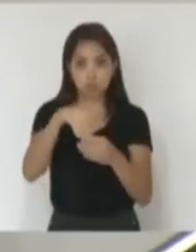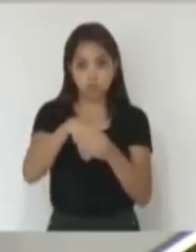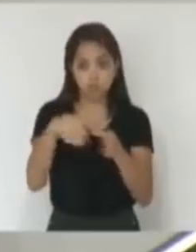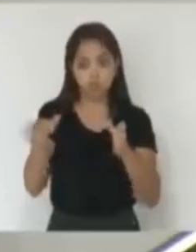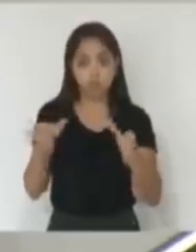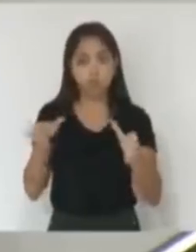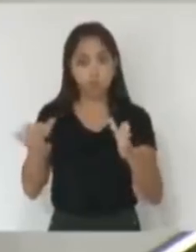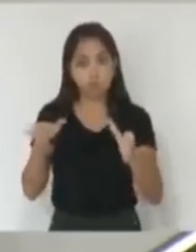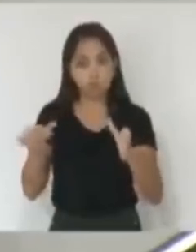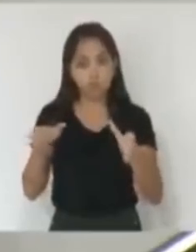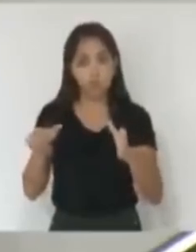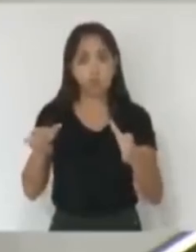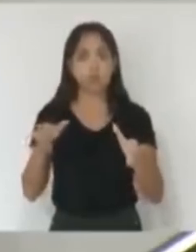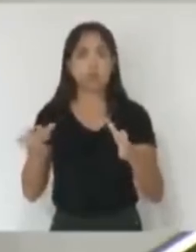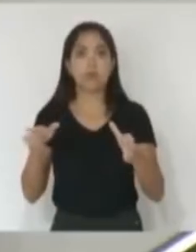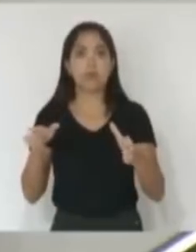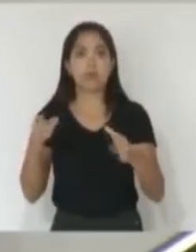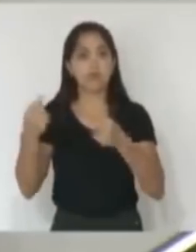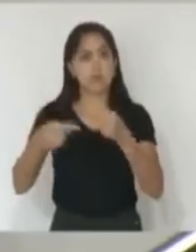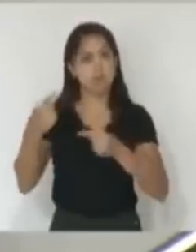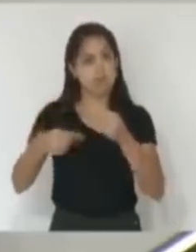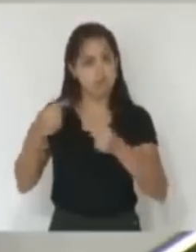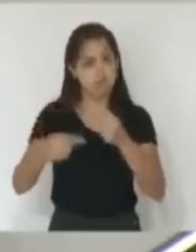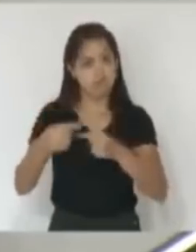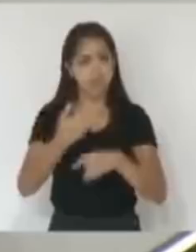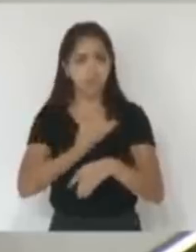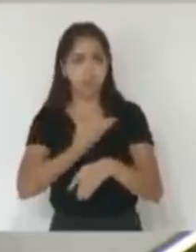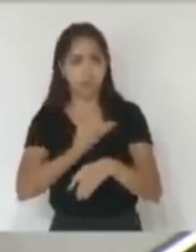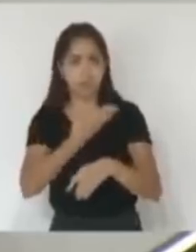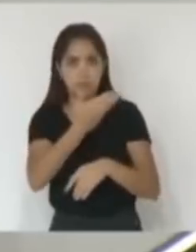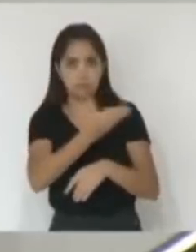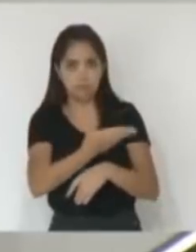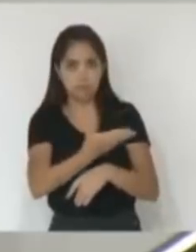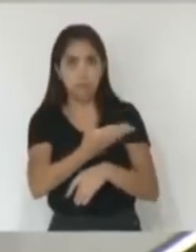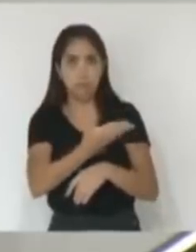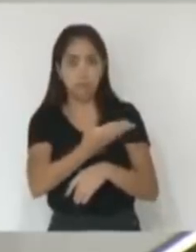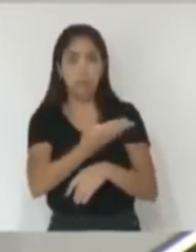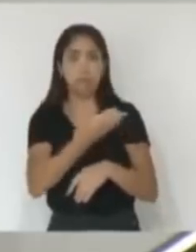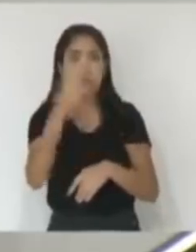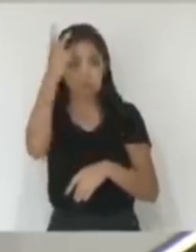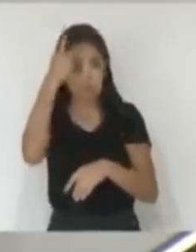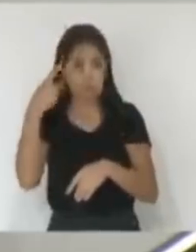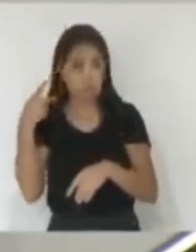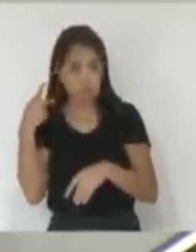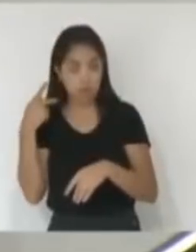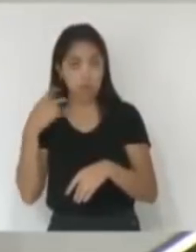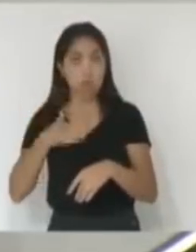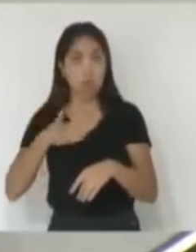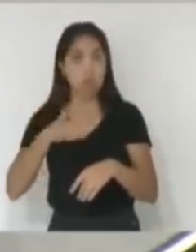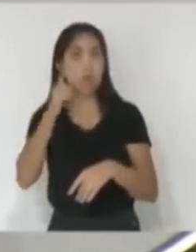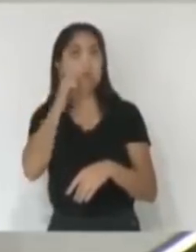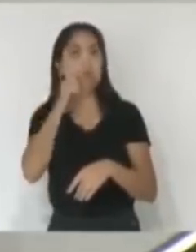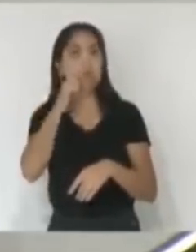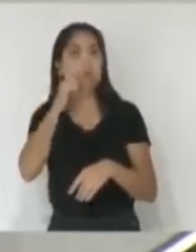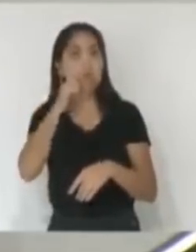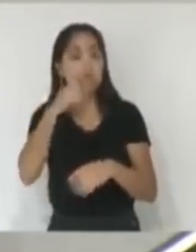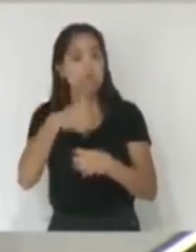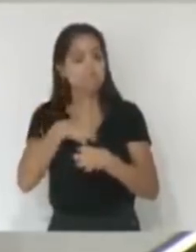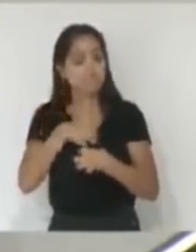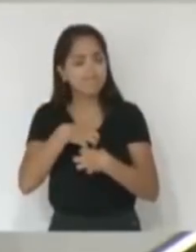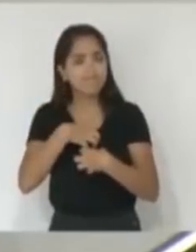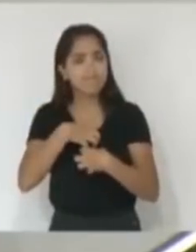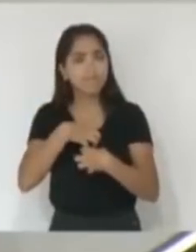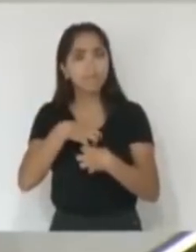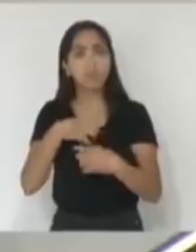já uma polêmica com a colega Ana Paula e me solidarizo muito como mulher à situação